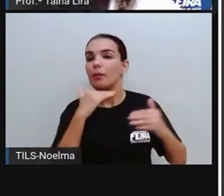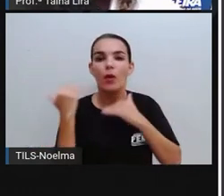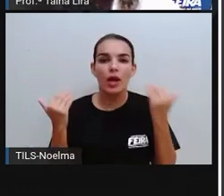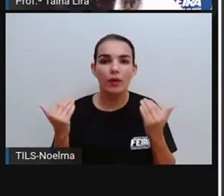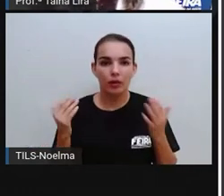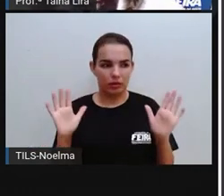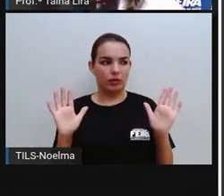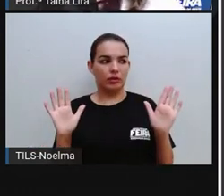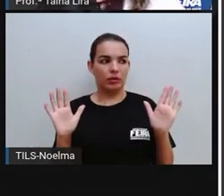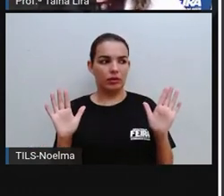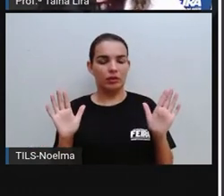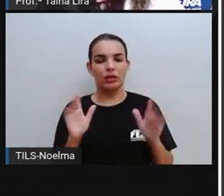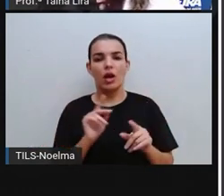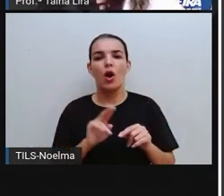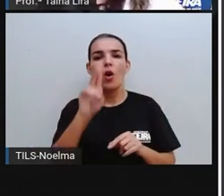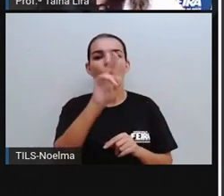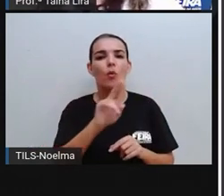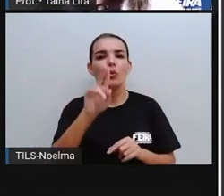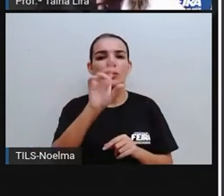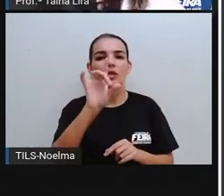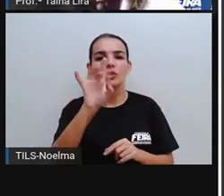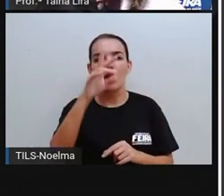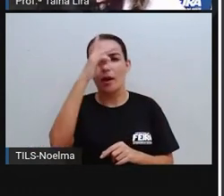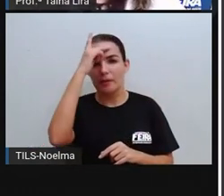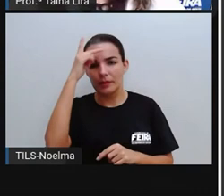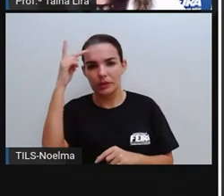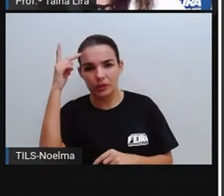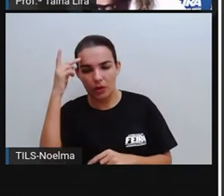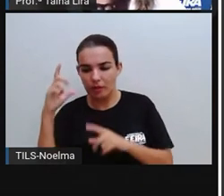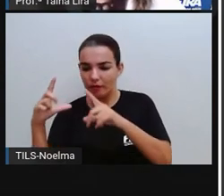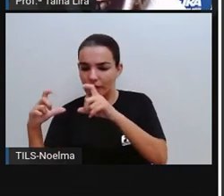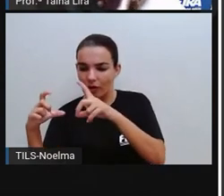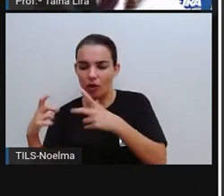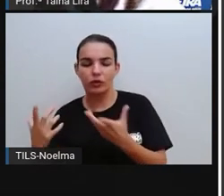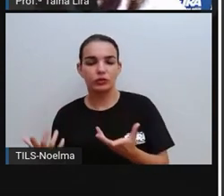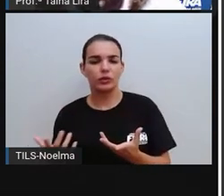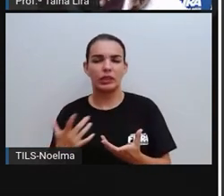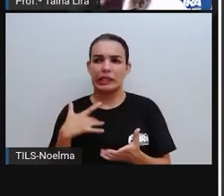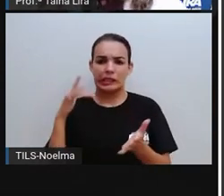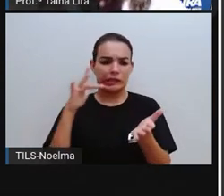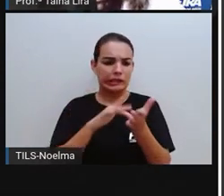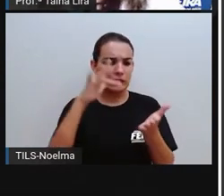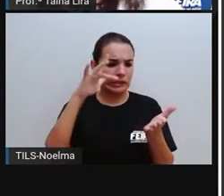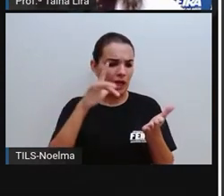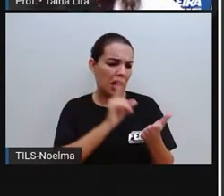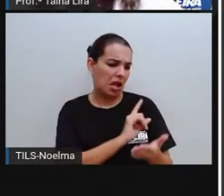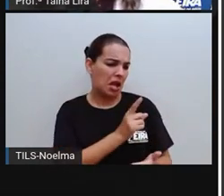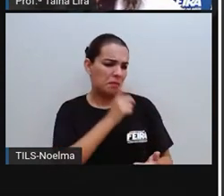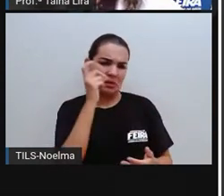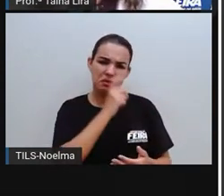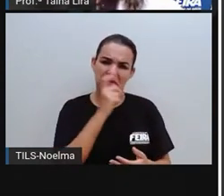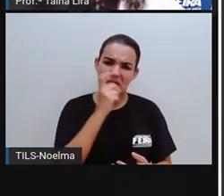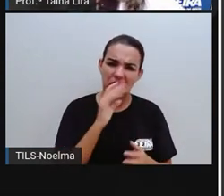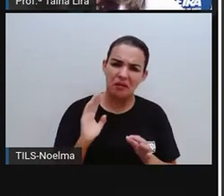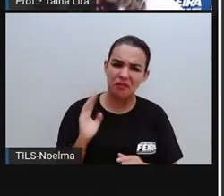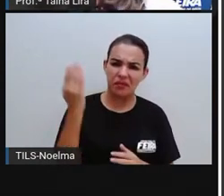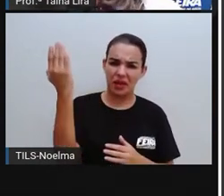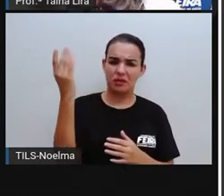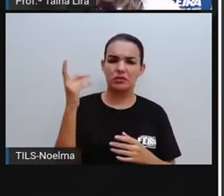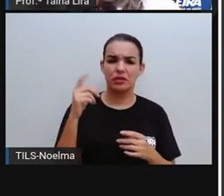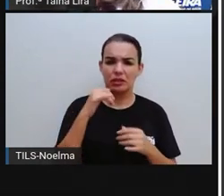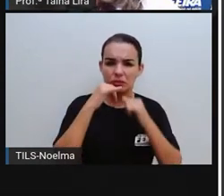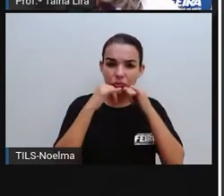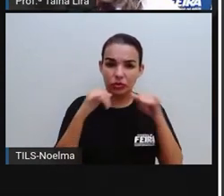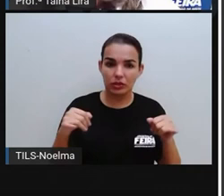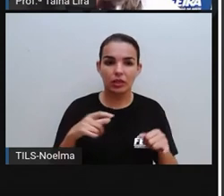aquela pessoa que faleceu, usa aquela imagem, né, coloca lá que foi aquela pessoa, a gente clica em cima, não foi aquela pessoa, eu vejo